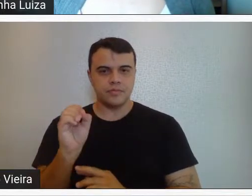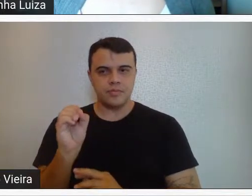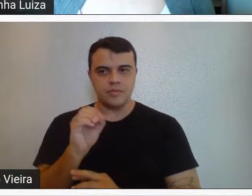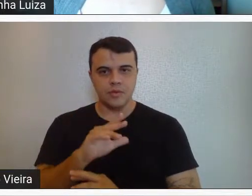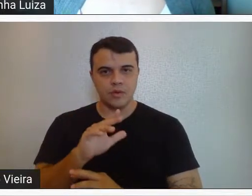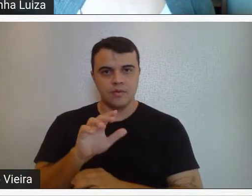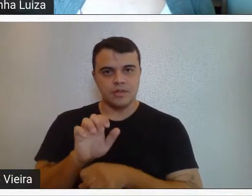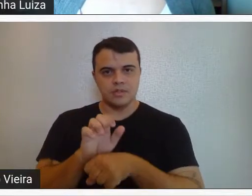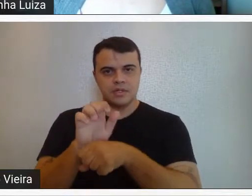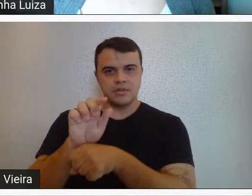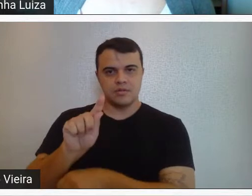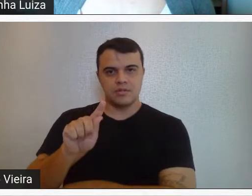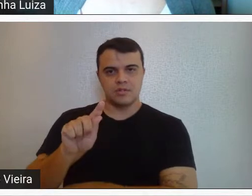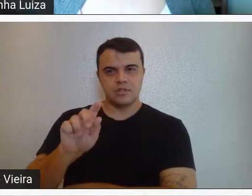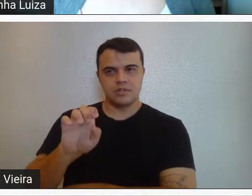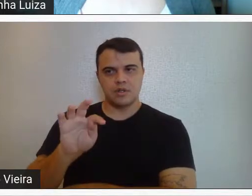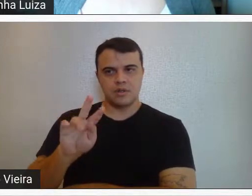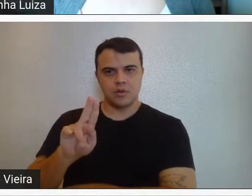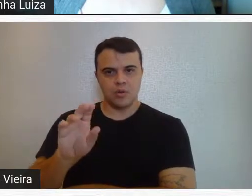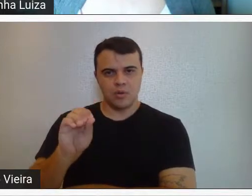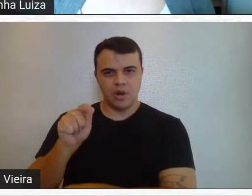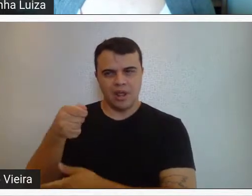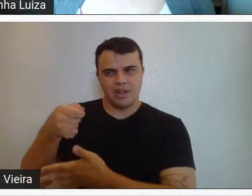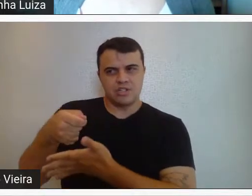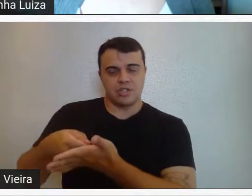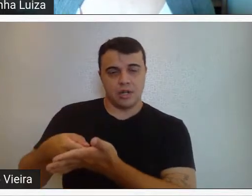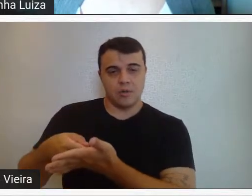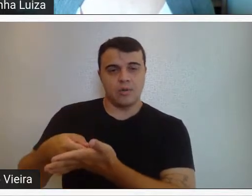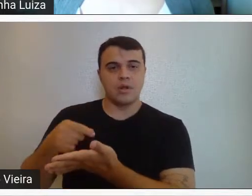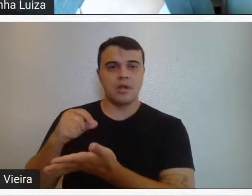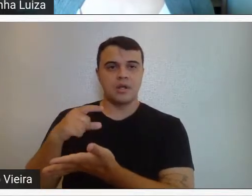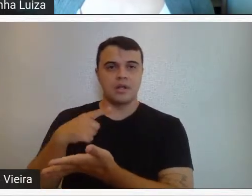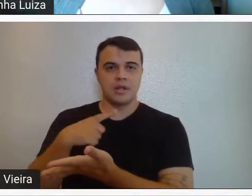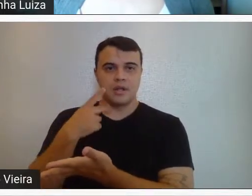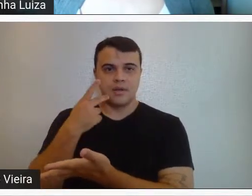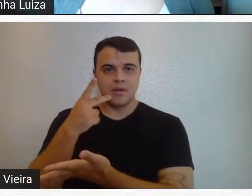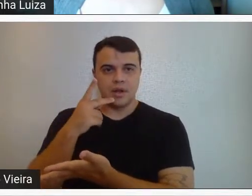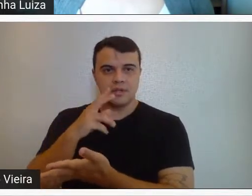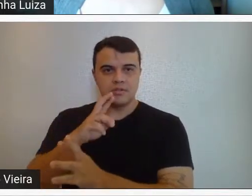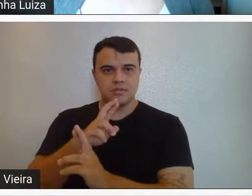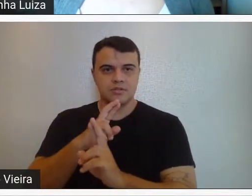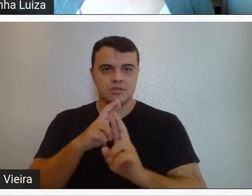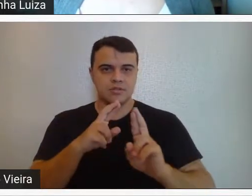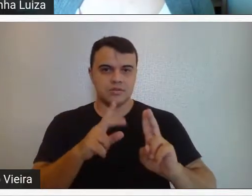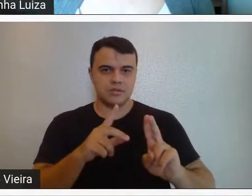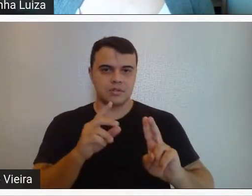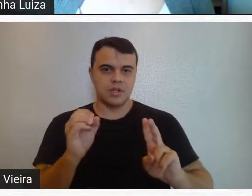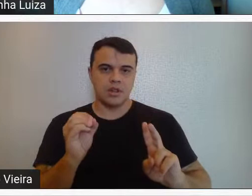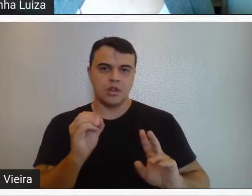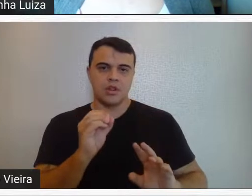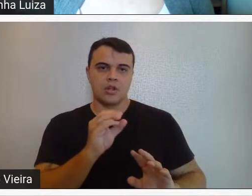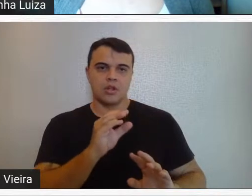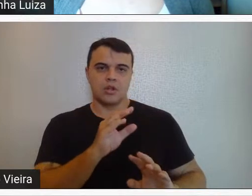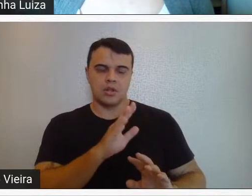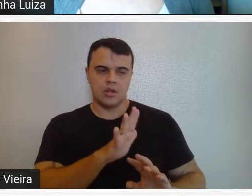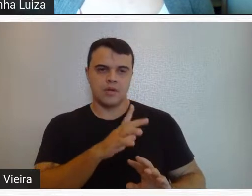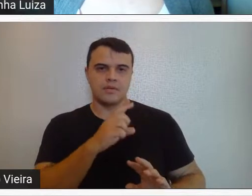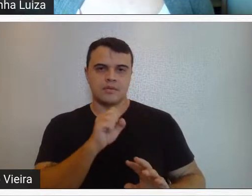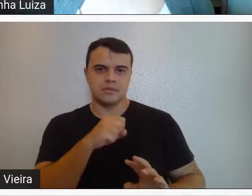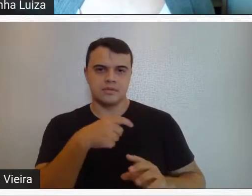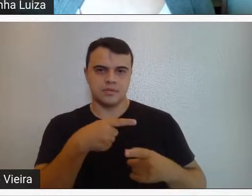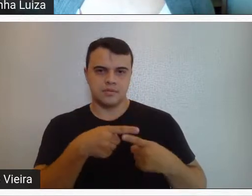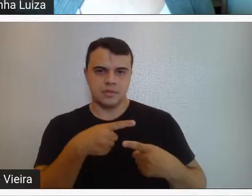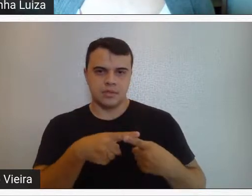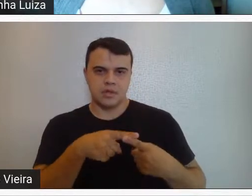de Getúlio Vargas, que era uma ditadura, uma vertente modernista, uma vertente moderna, uma